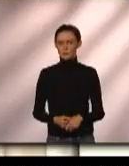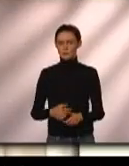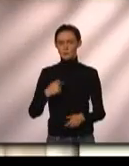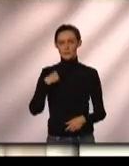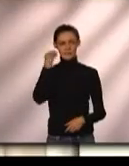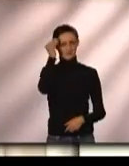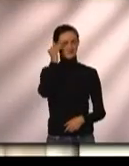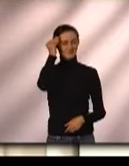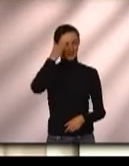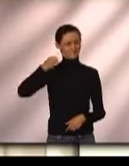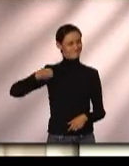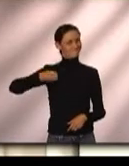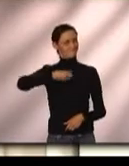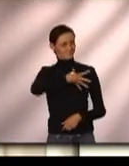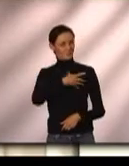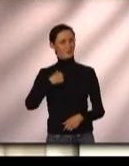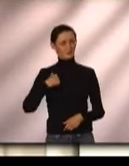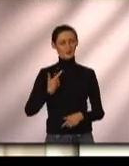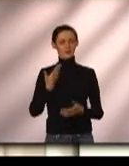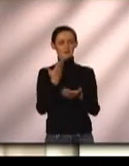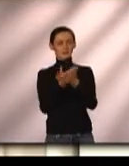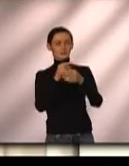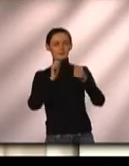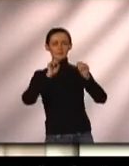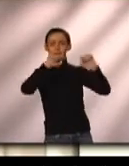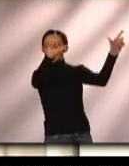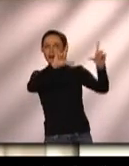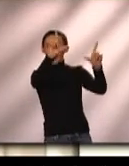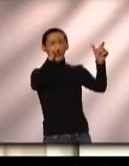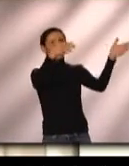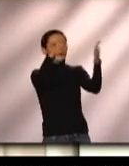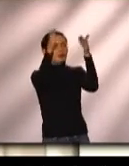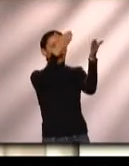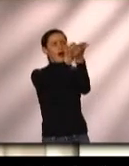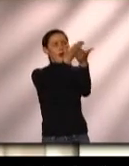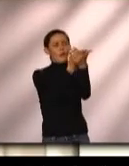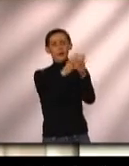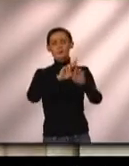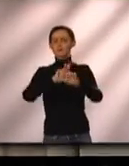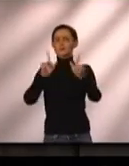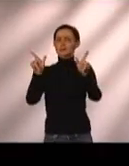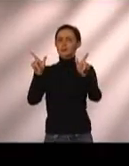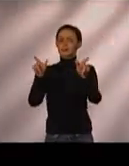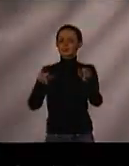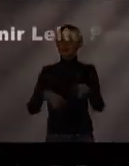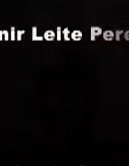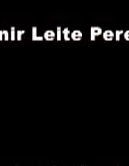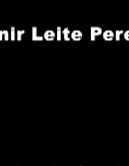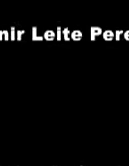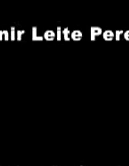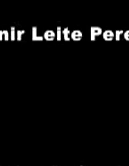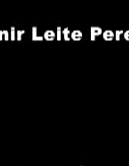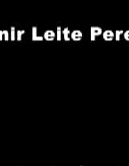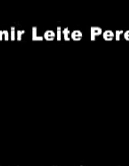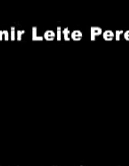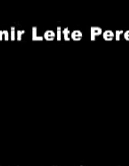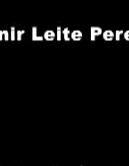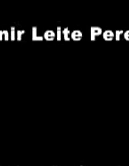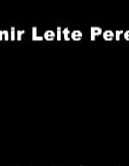Para mim é uma experiência nova estar assistindo vídeo-aula, porque de certa forma é uma maneira diferente. Eu